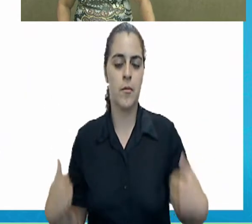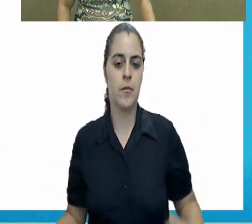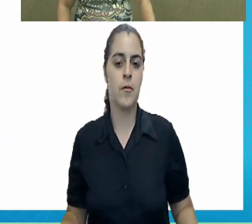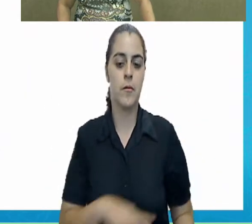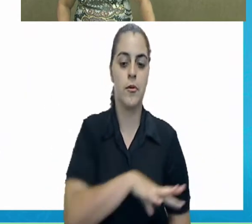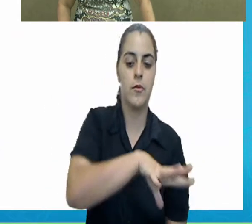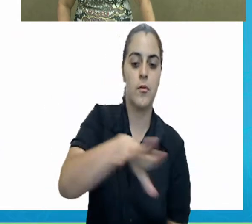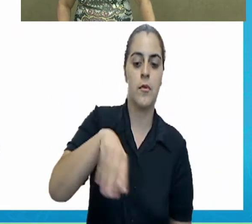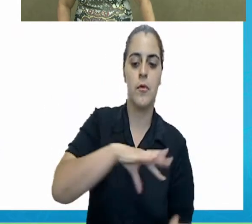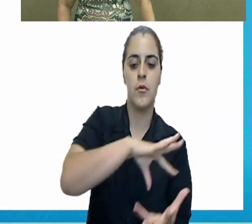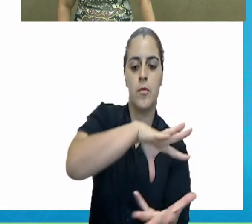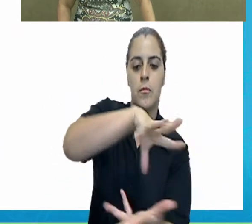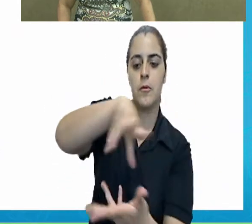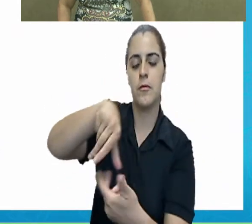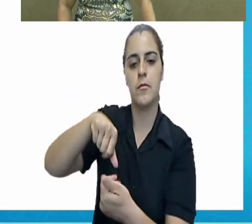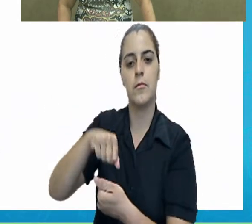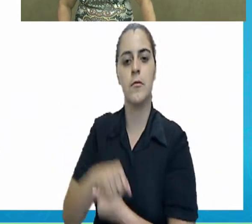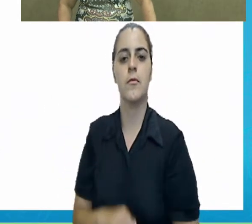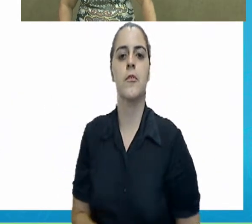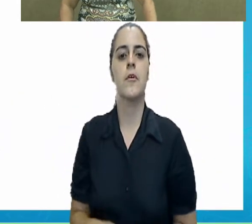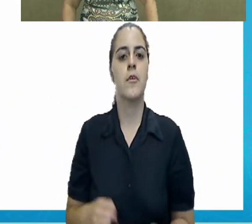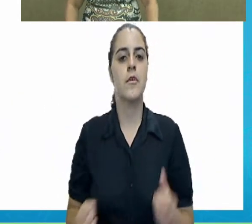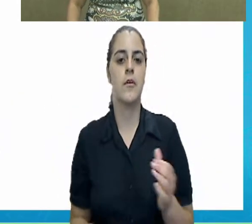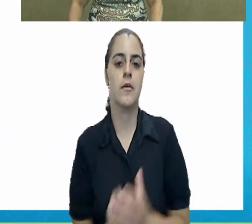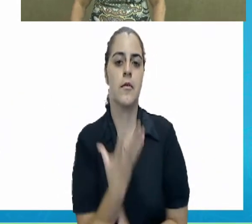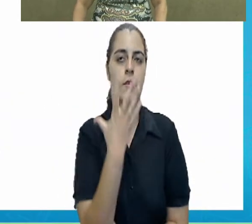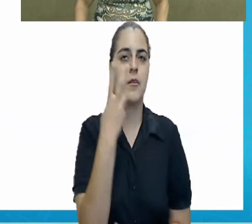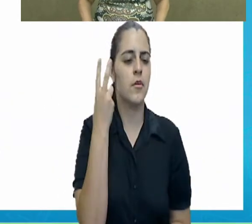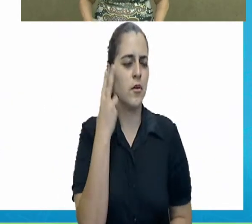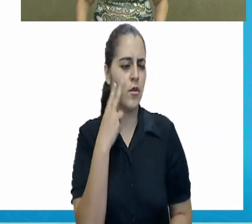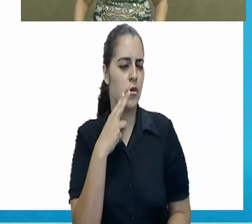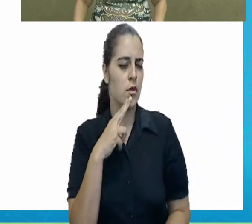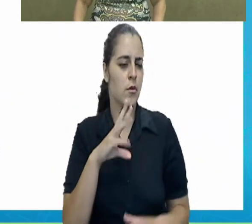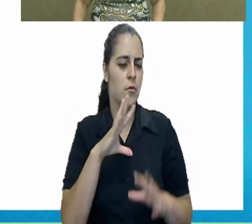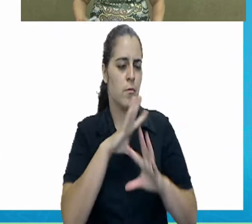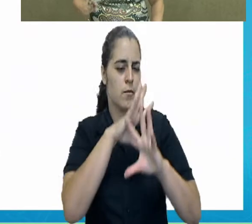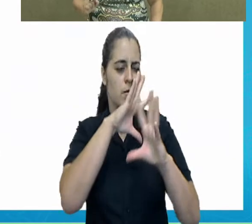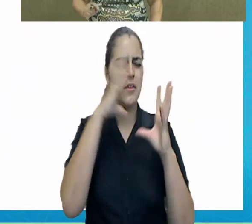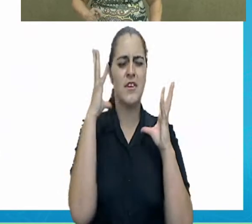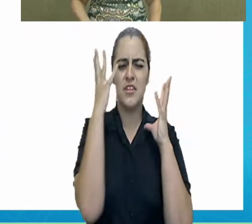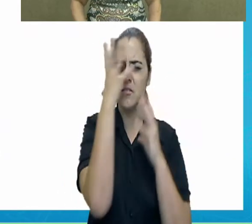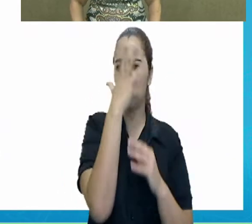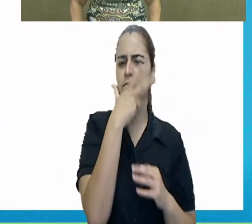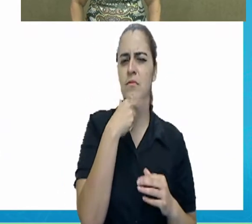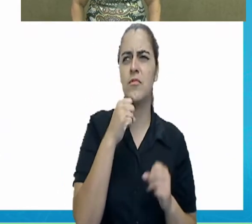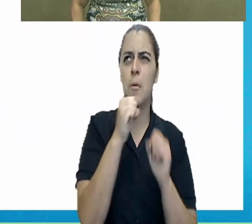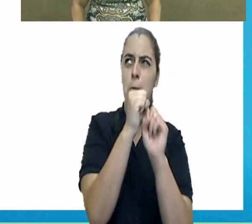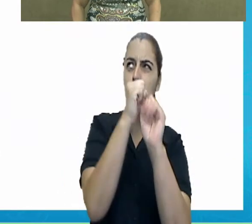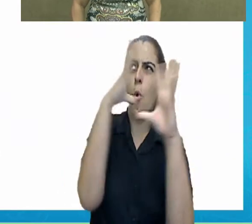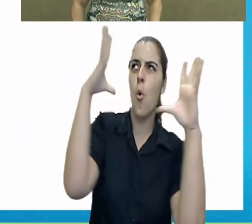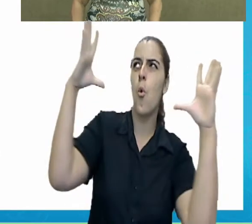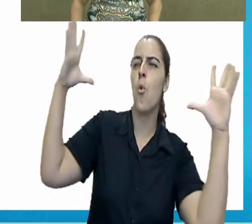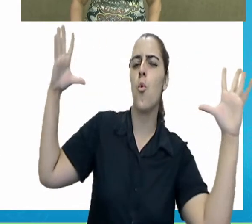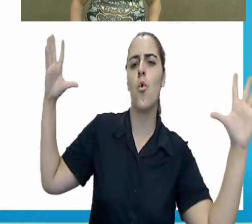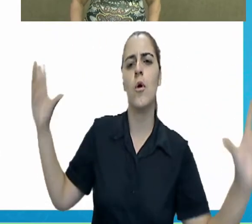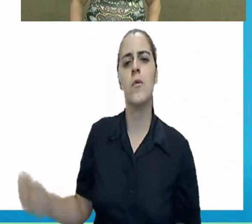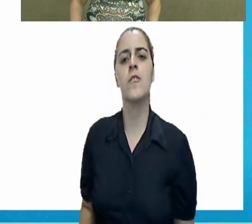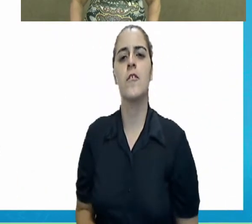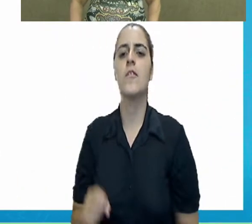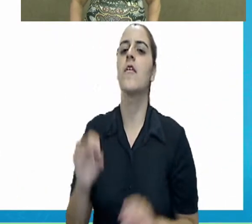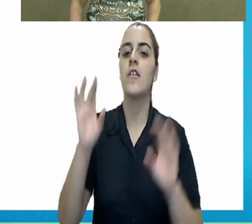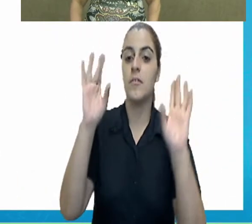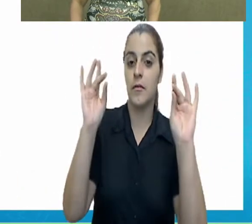da estrela pelo espaço e criam um visual fantástico com muita luminosidade. O